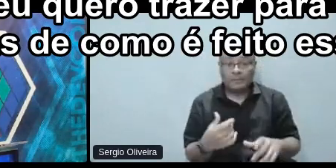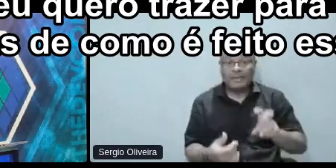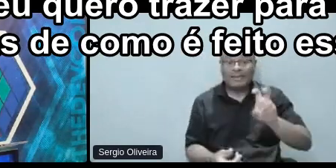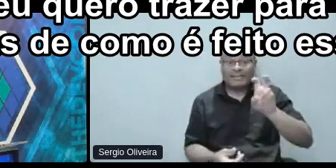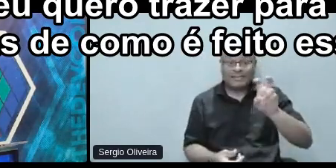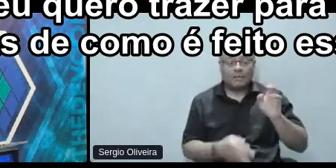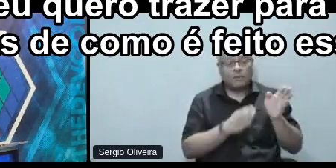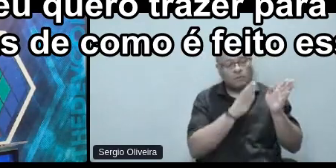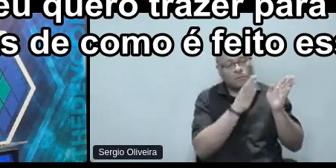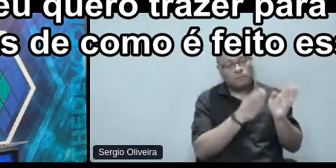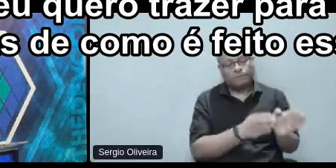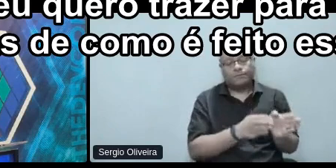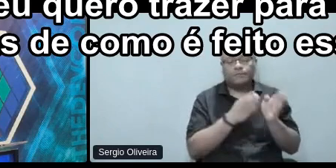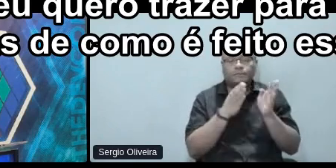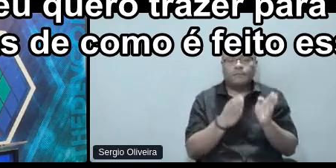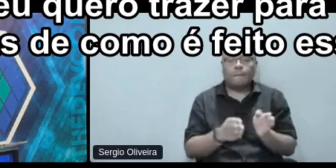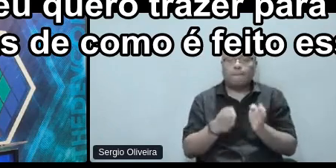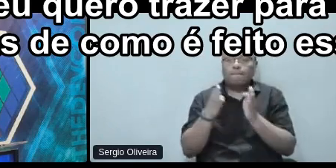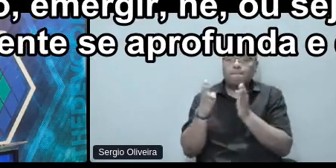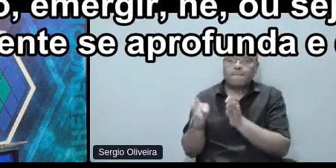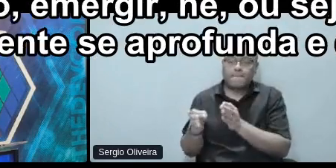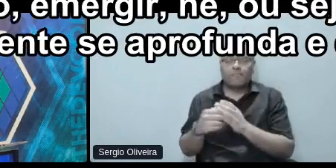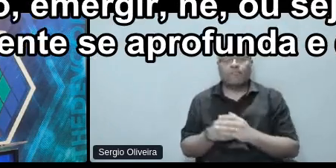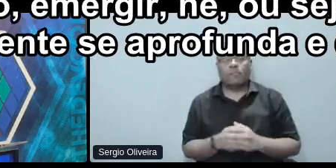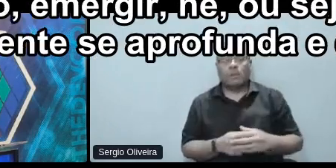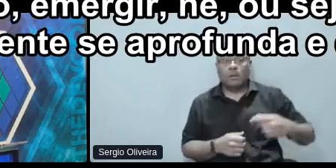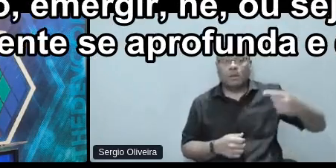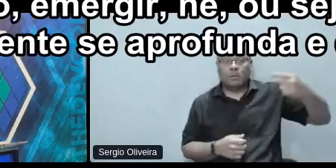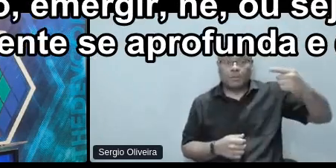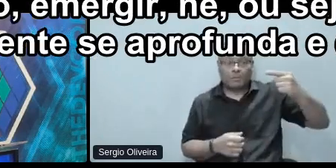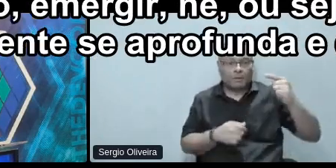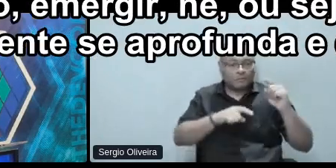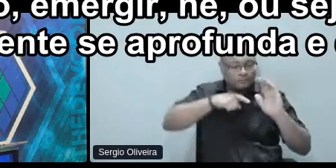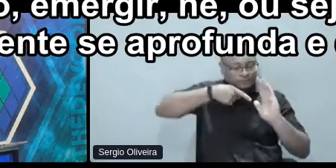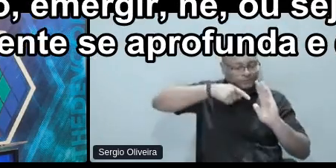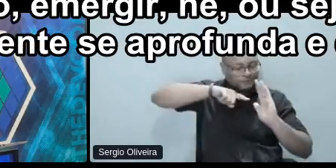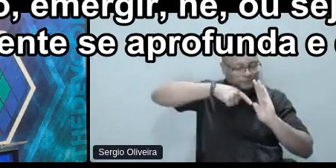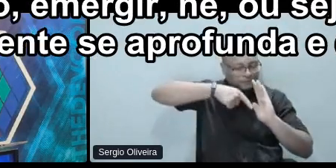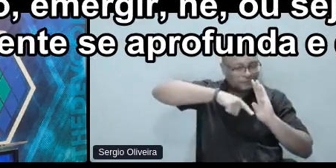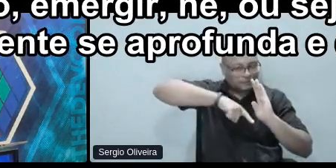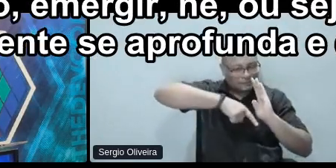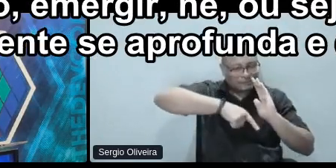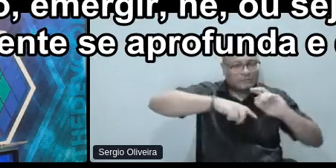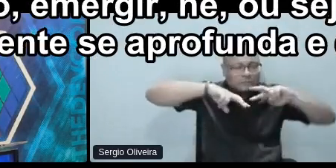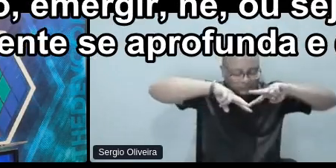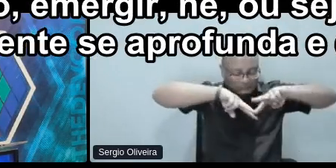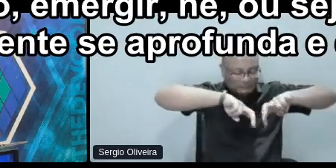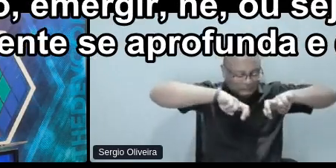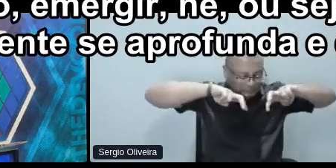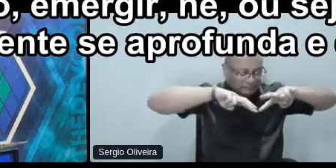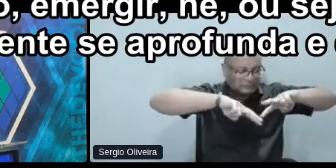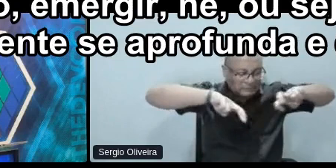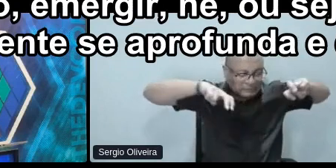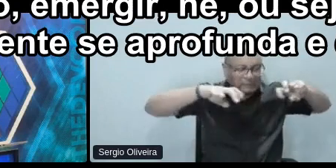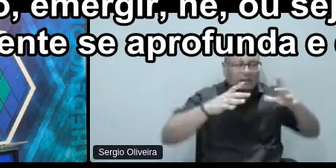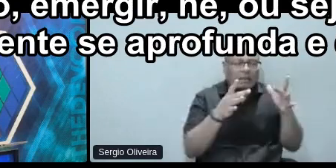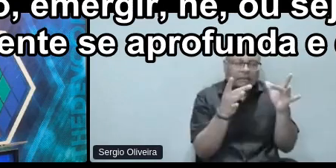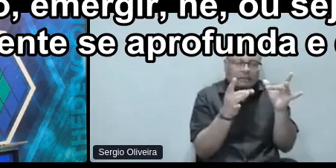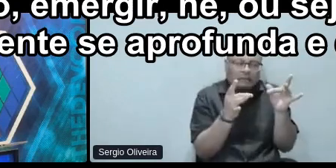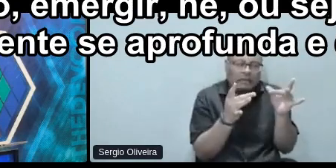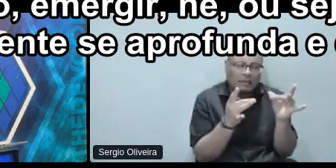etapas de como é feito esse processo. Primeiro, emergir, né, ou seja, no momento que a gente se aprofunda